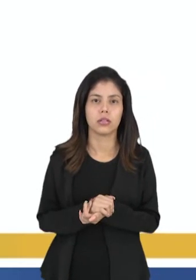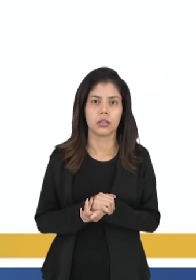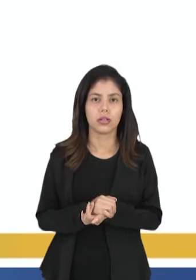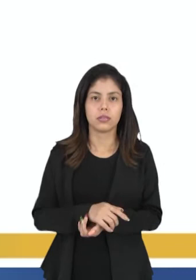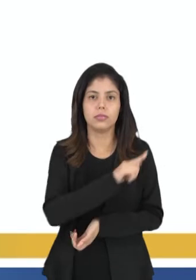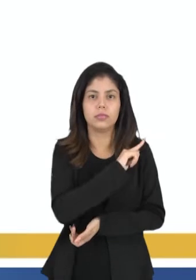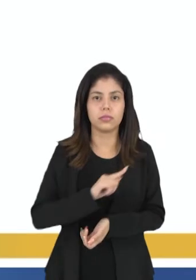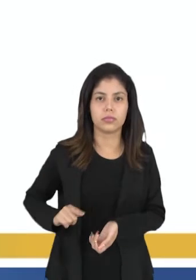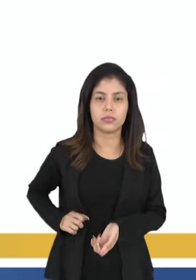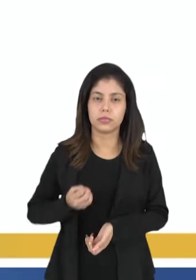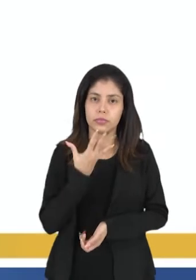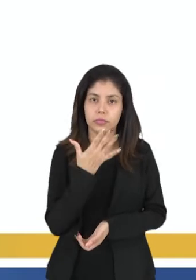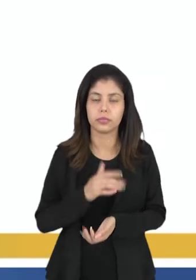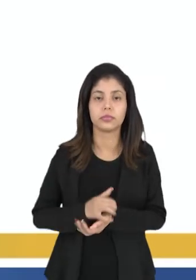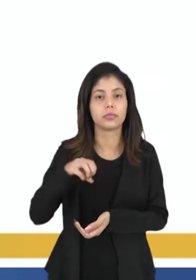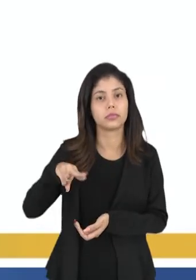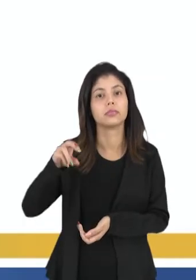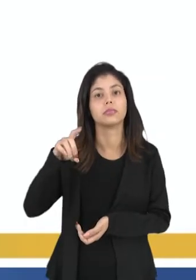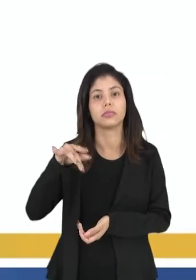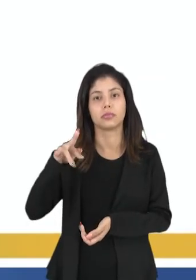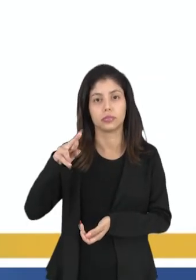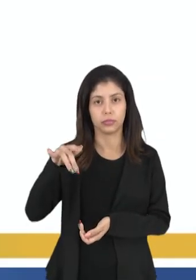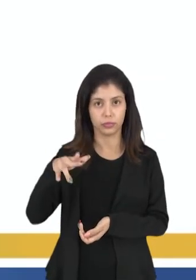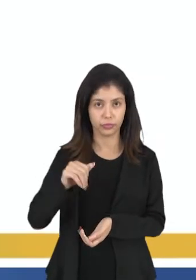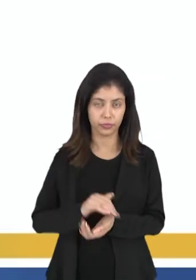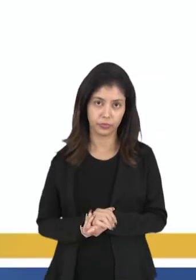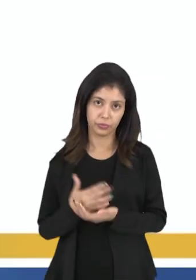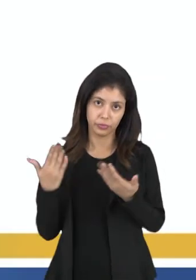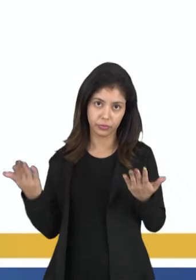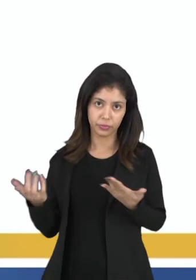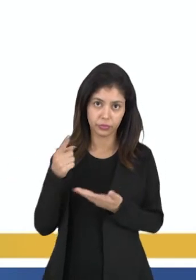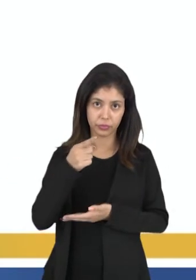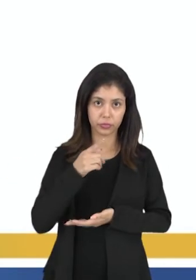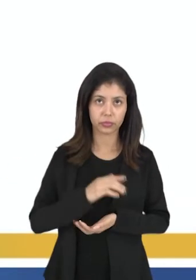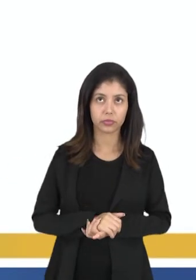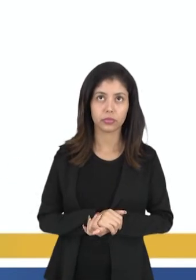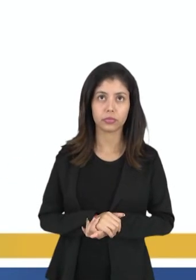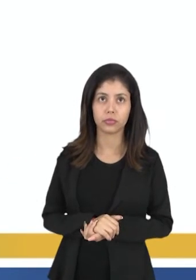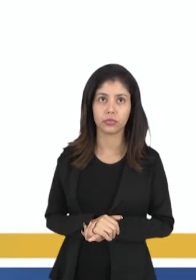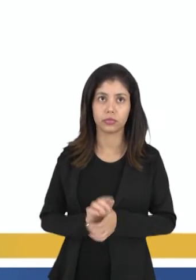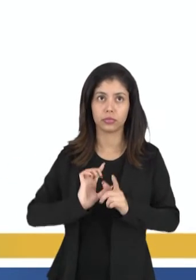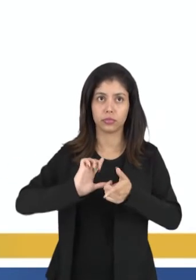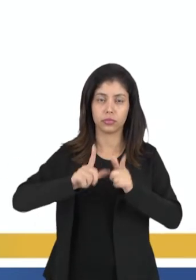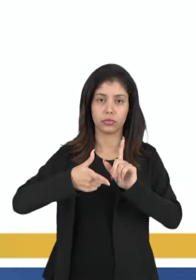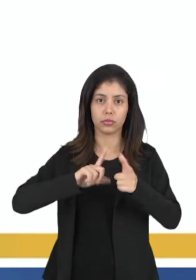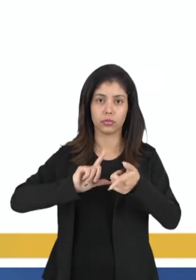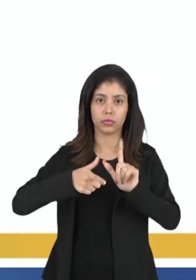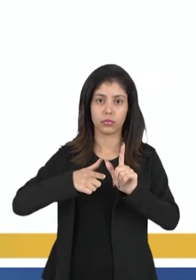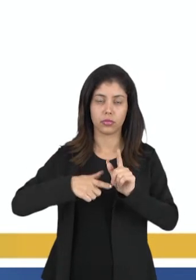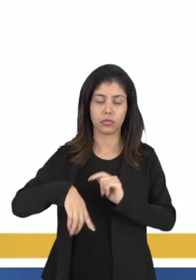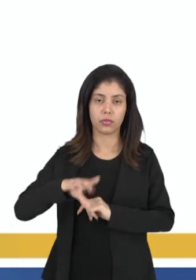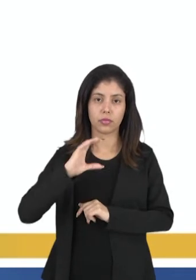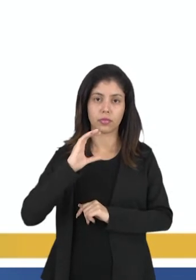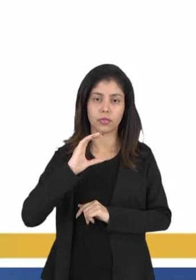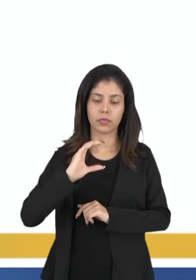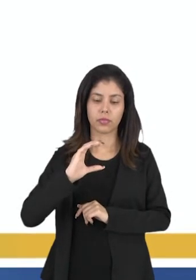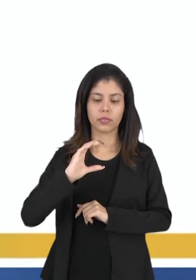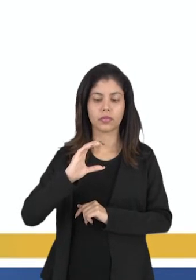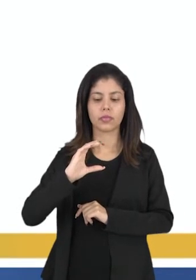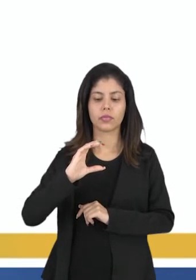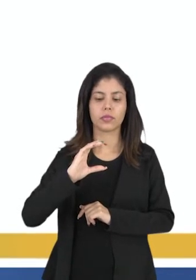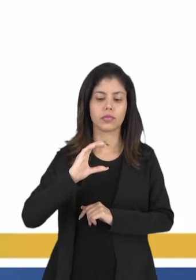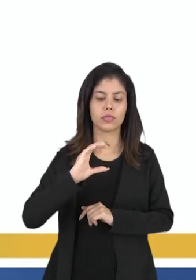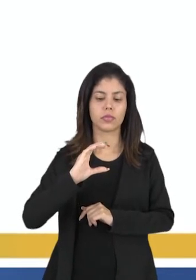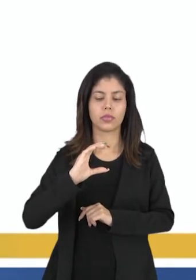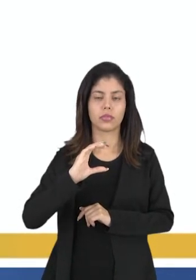de governo bom é a monarquia, né? Então, pessoal, vamos vamos prosseguir e a questão